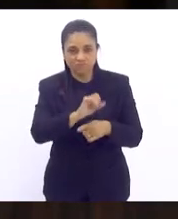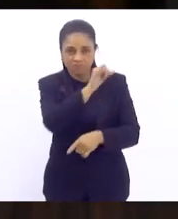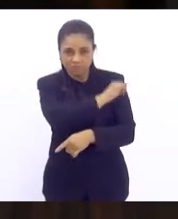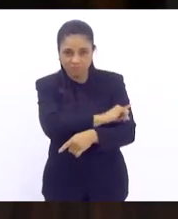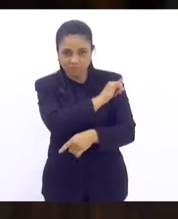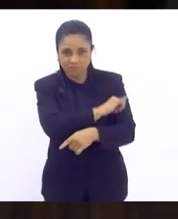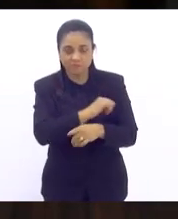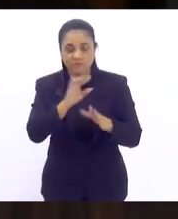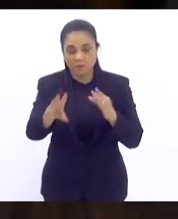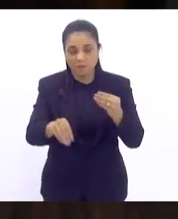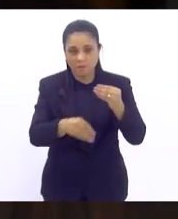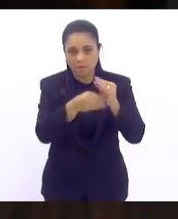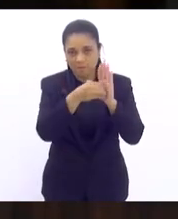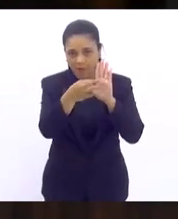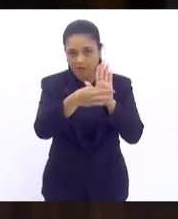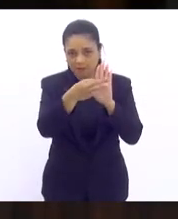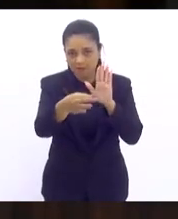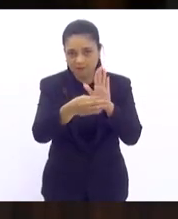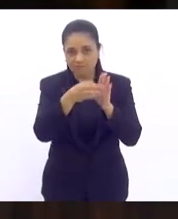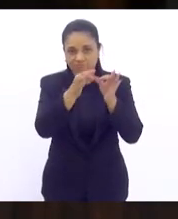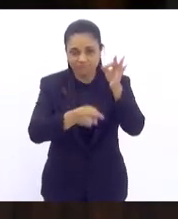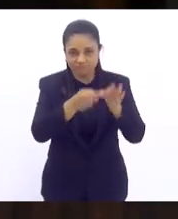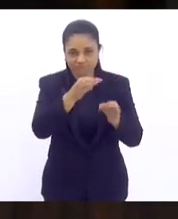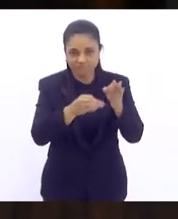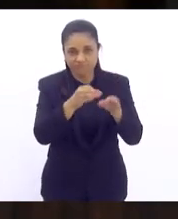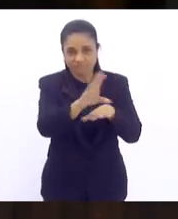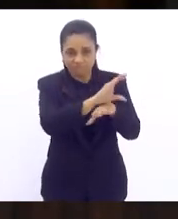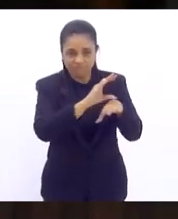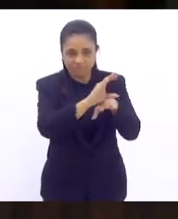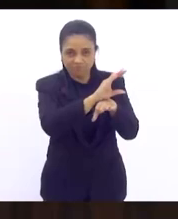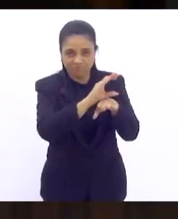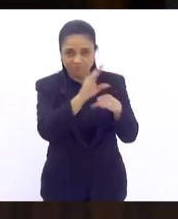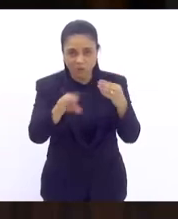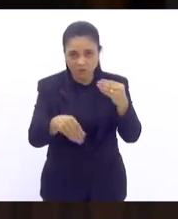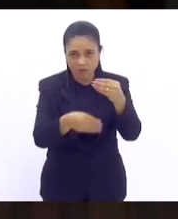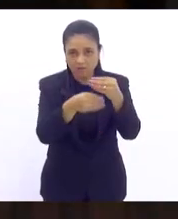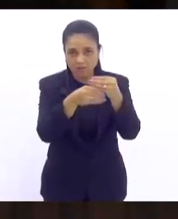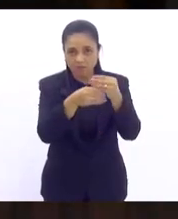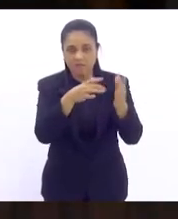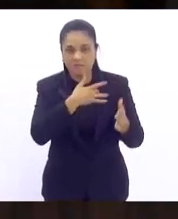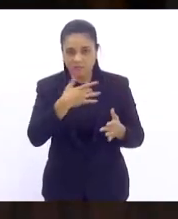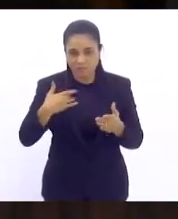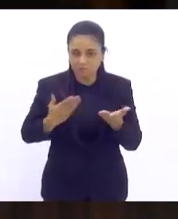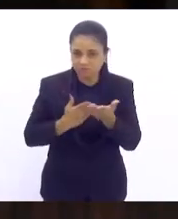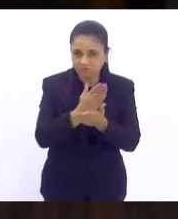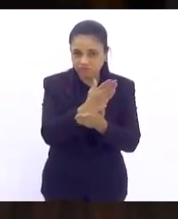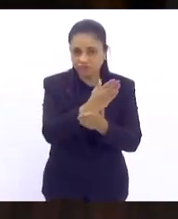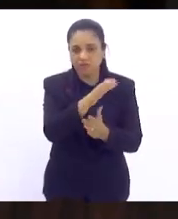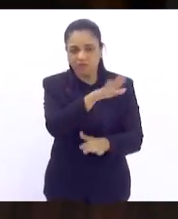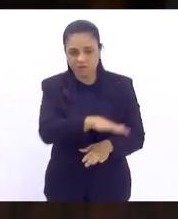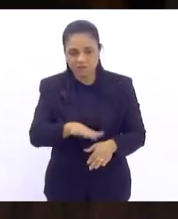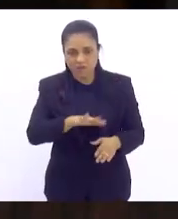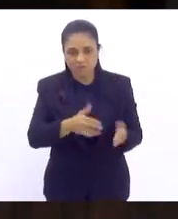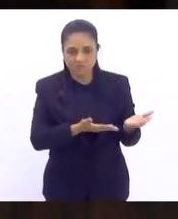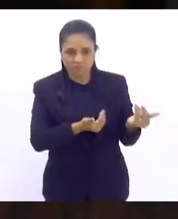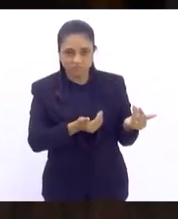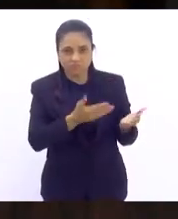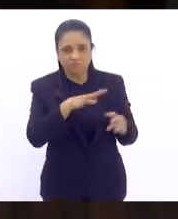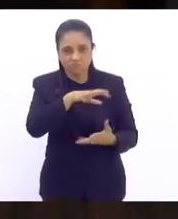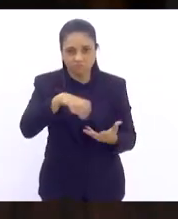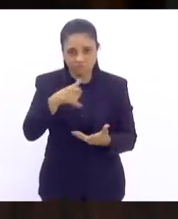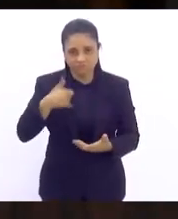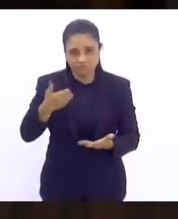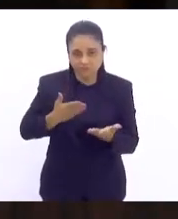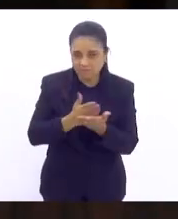pareceres as comissões de Constituição e Justiça pela condicionalidade com emenda saúde favorável, assunto de criança, da criança, do adolescente, do idoso